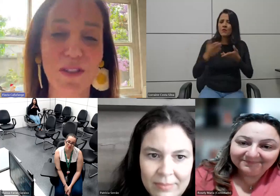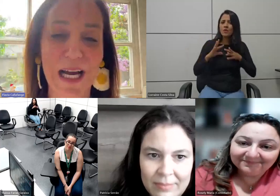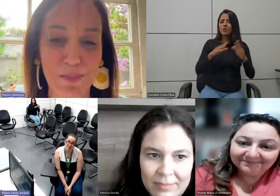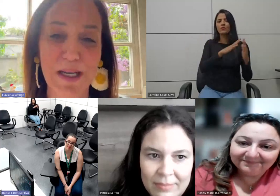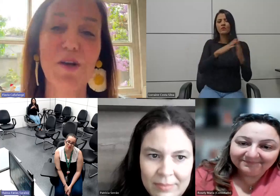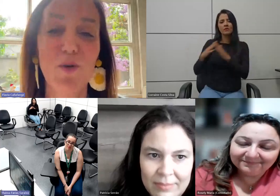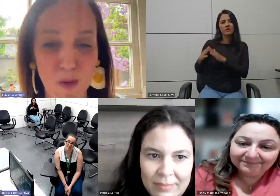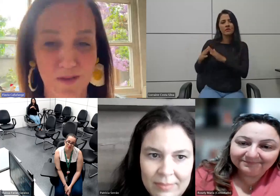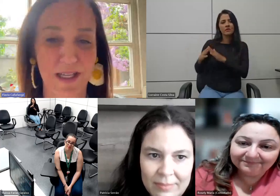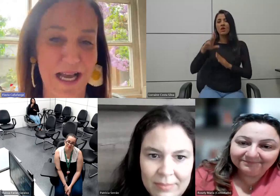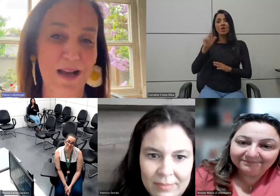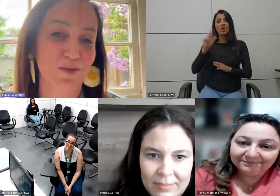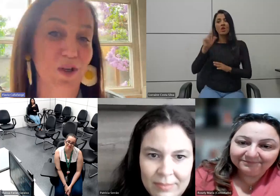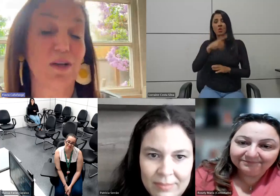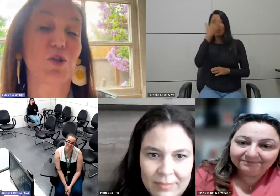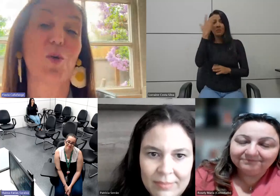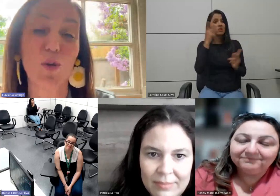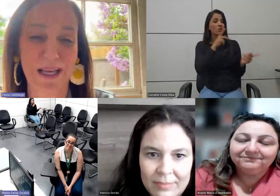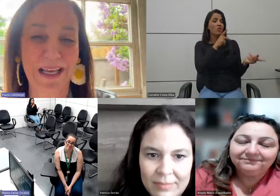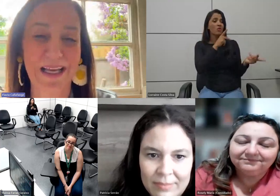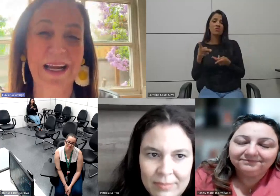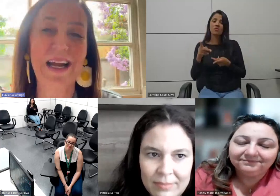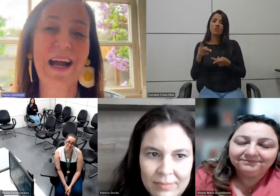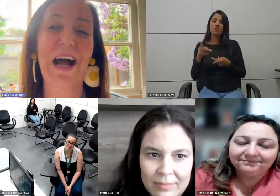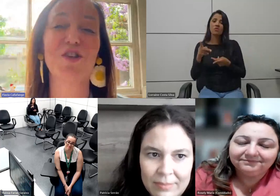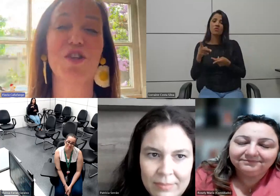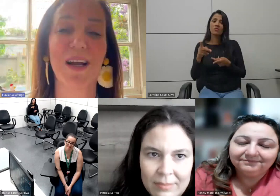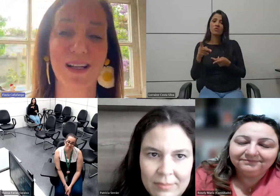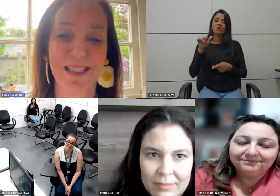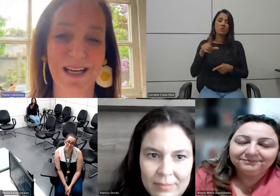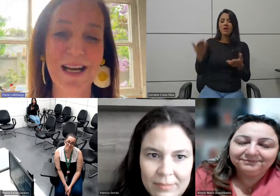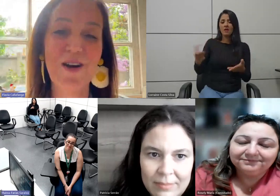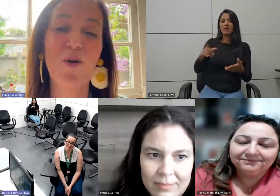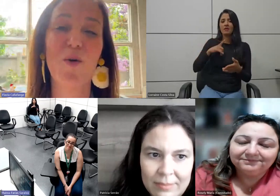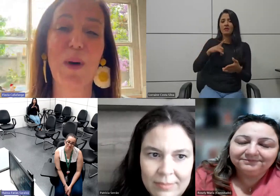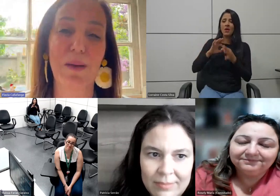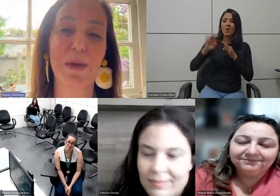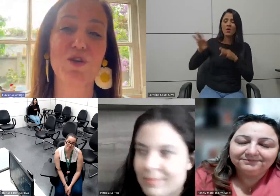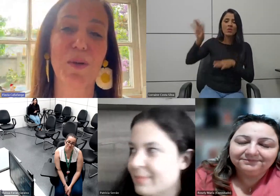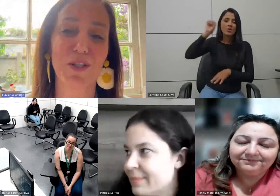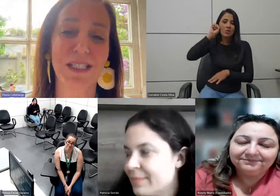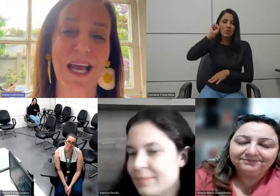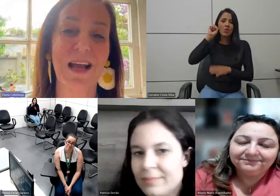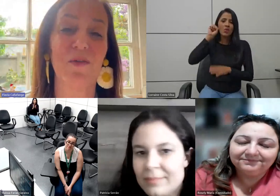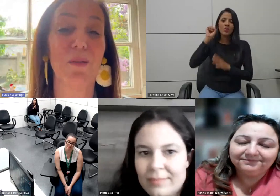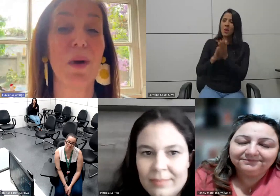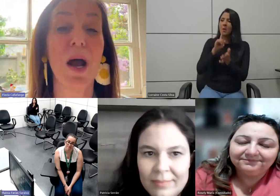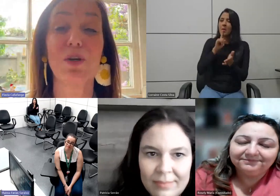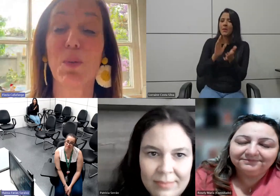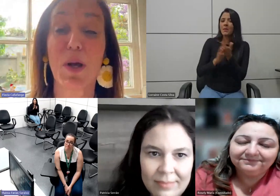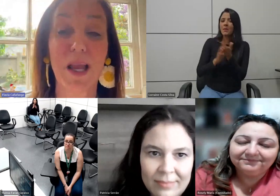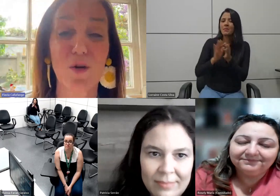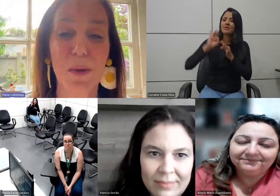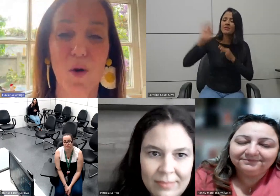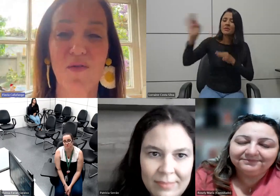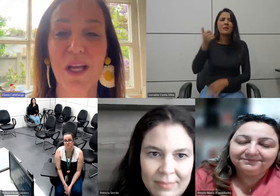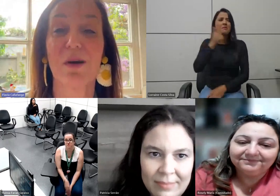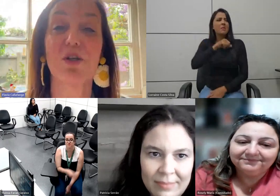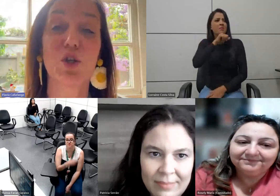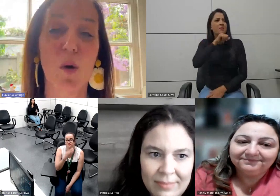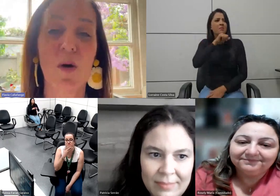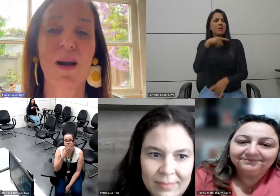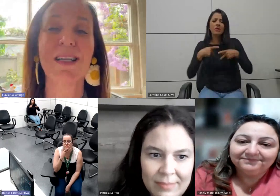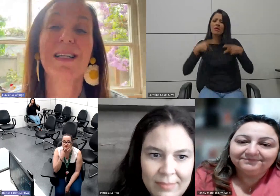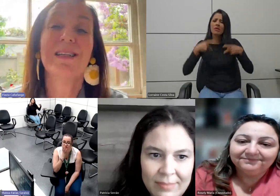nunca foi convidada para nenhum aniversário então ela escuta aqui a distância o parabéns para você ela fala mãe mas por que que eu não me